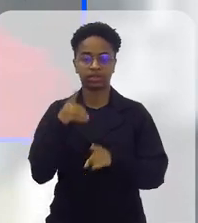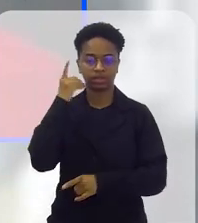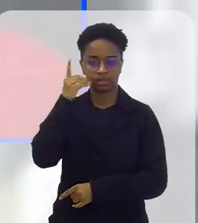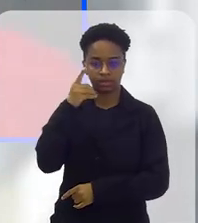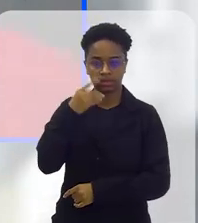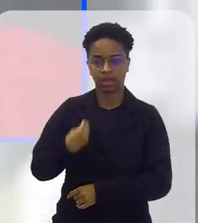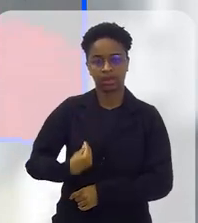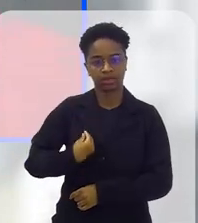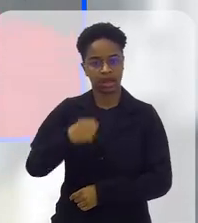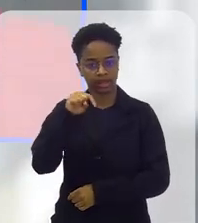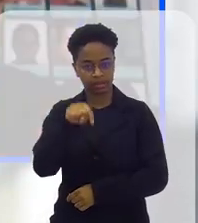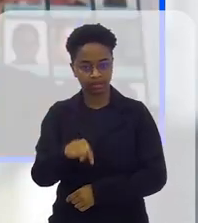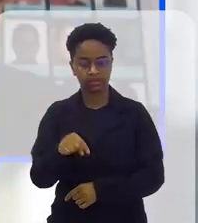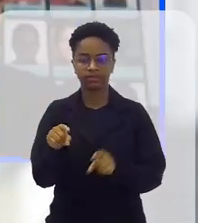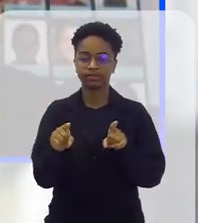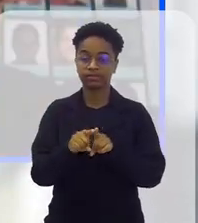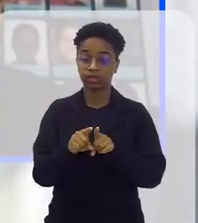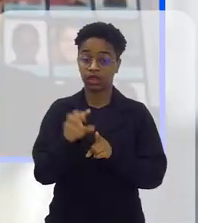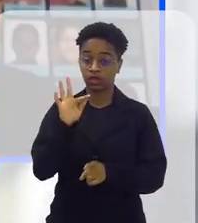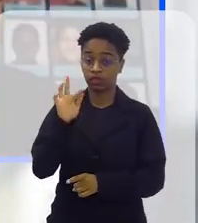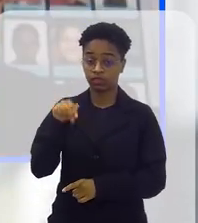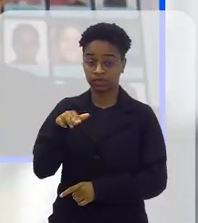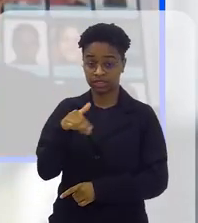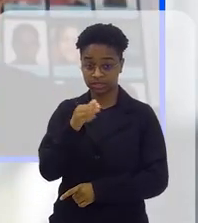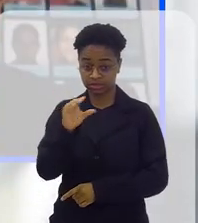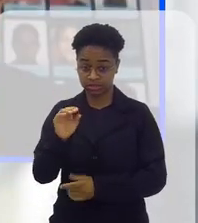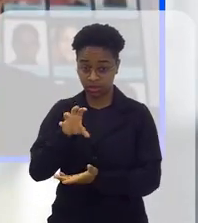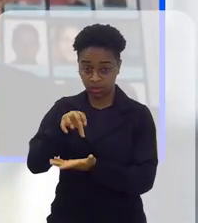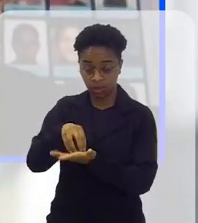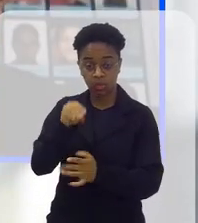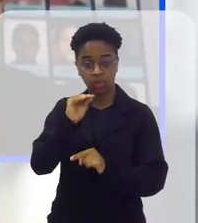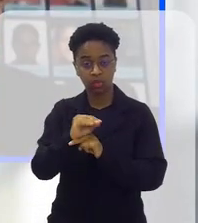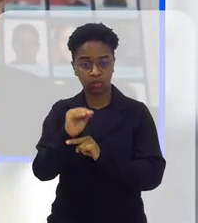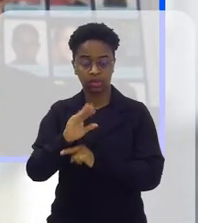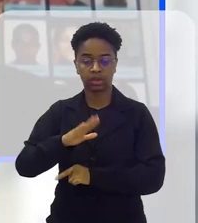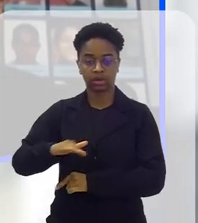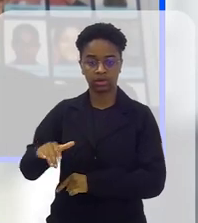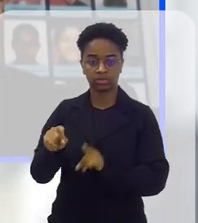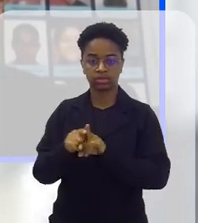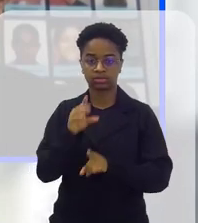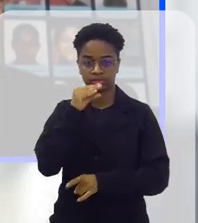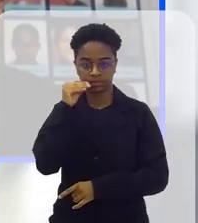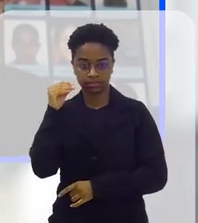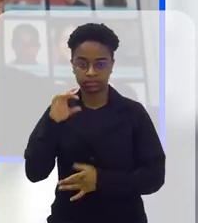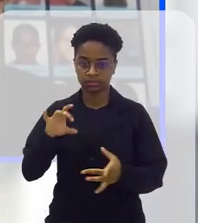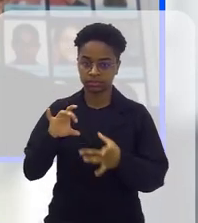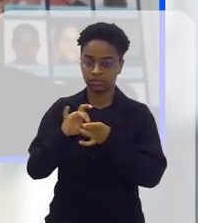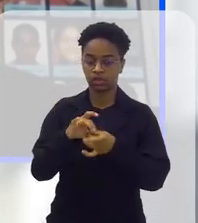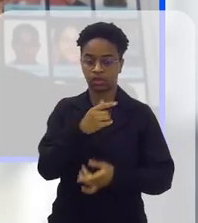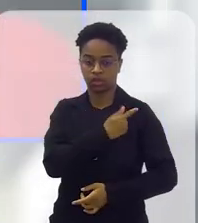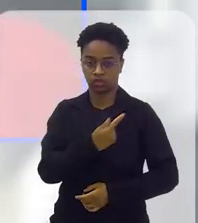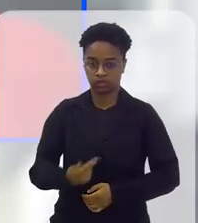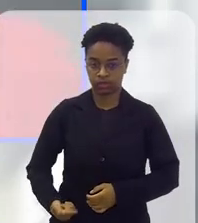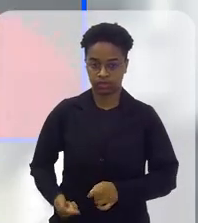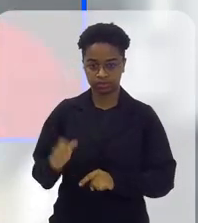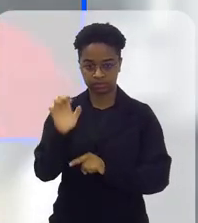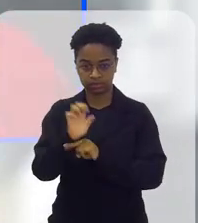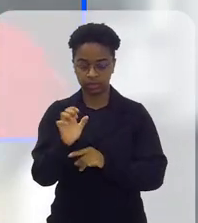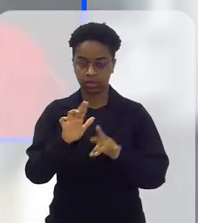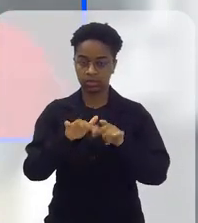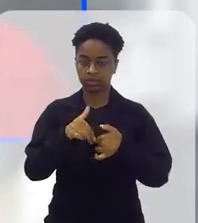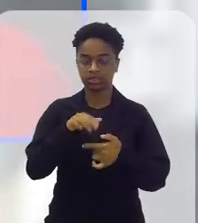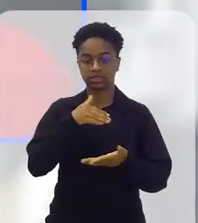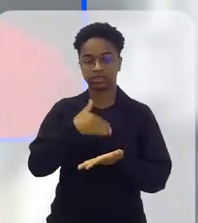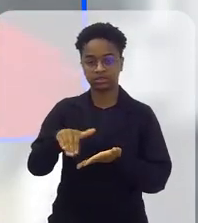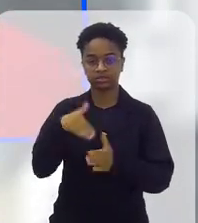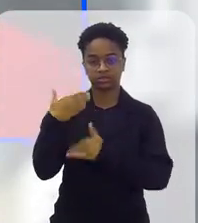do deputado Barazão aqui também. A fundação, né? Que cuida de crianças e adolescentes, vinculada ao governo do Estado, por meio